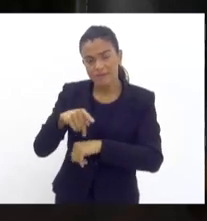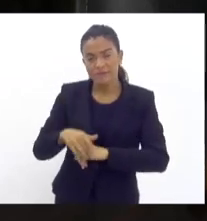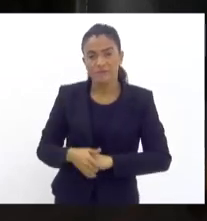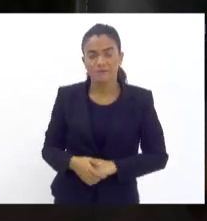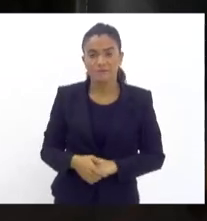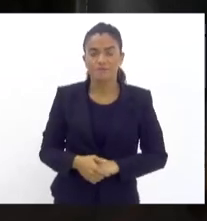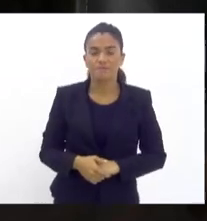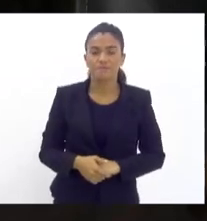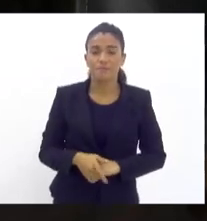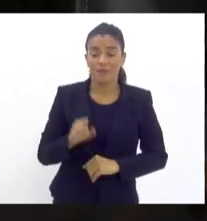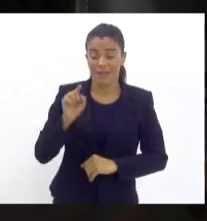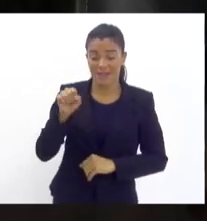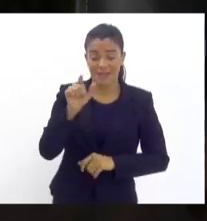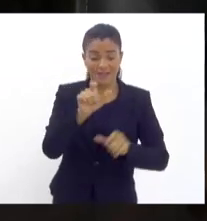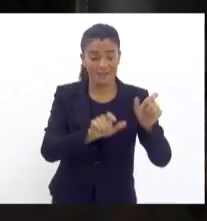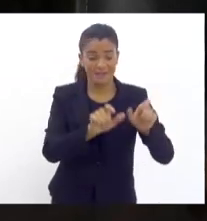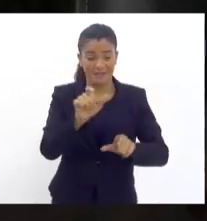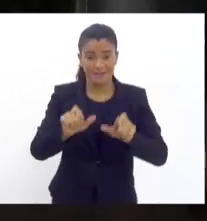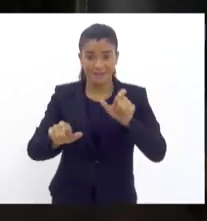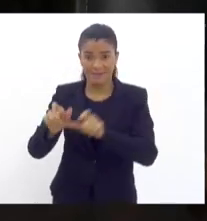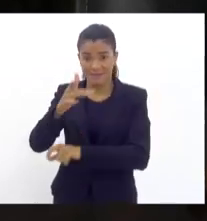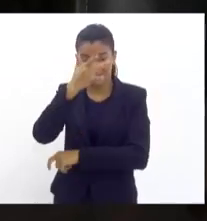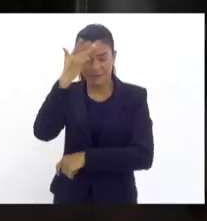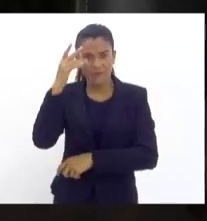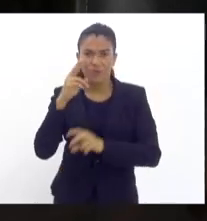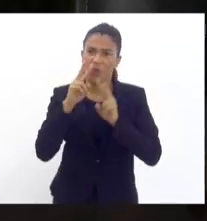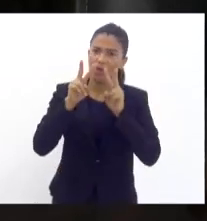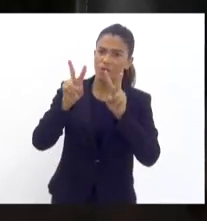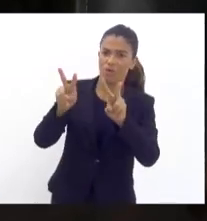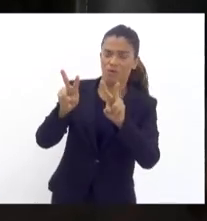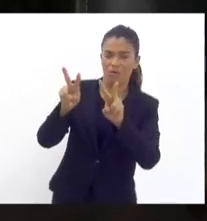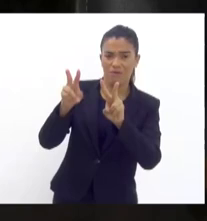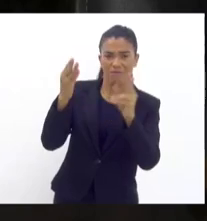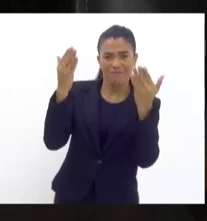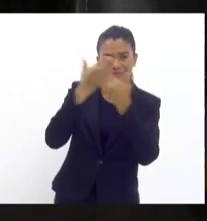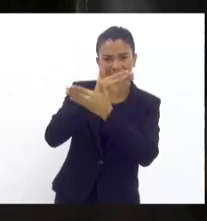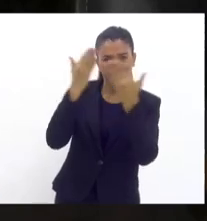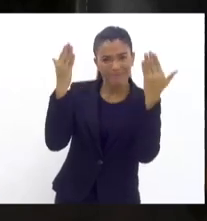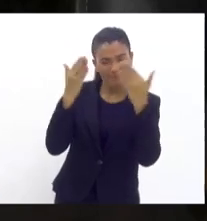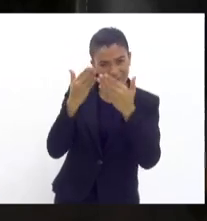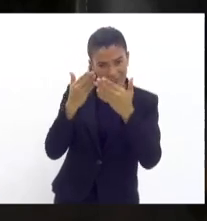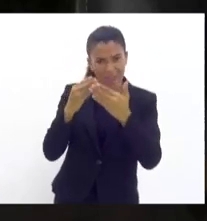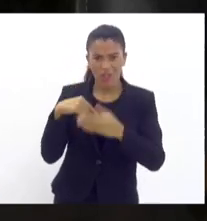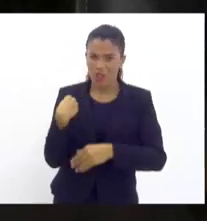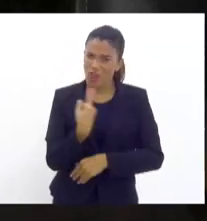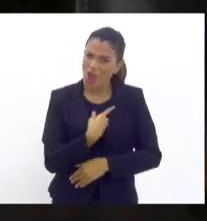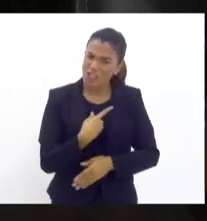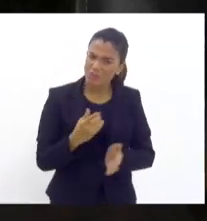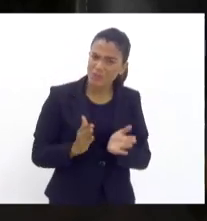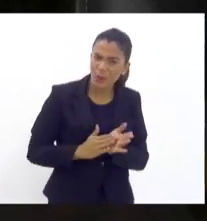e essas pessoas não estão vendo óbvio. A conta chega para todos.